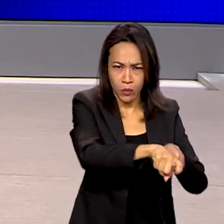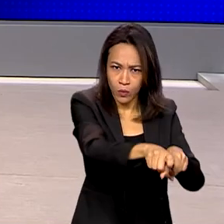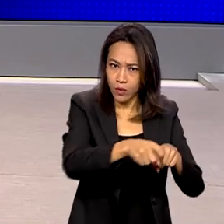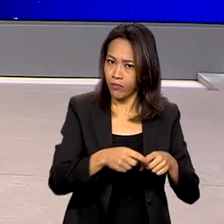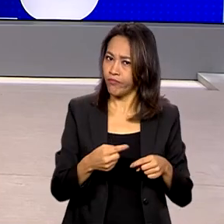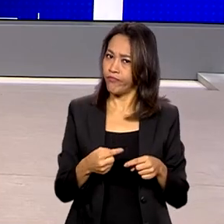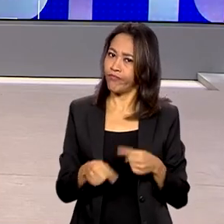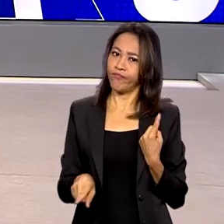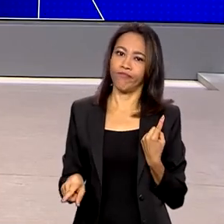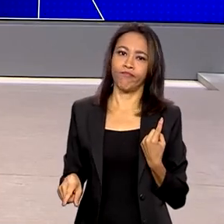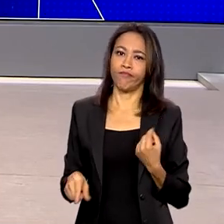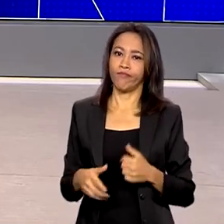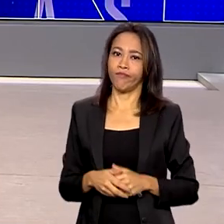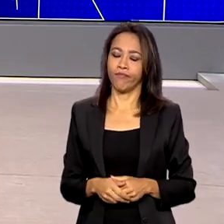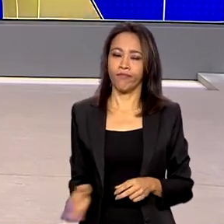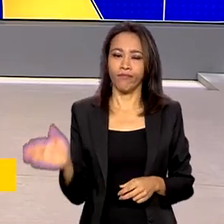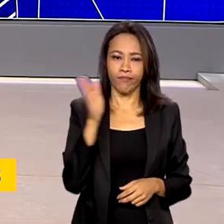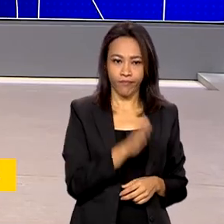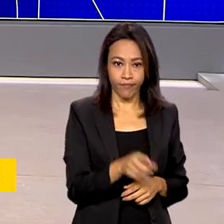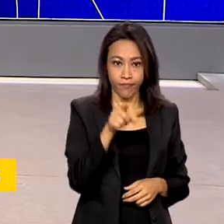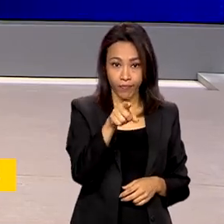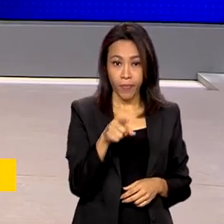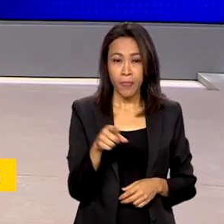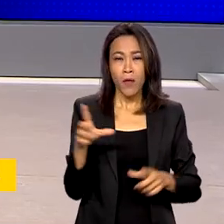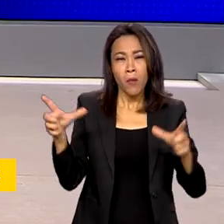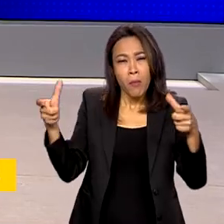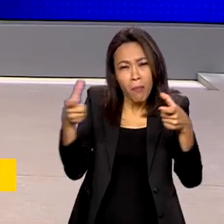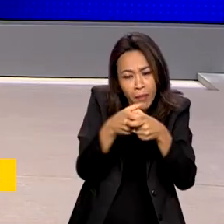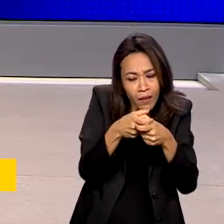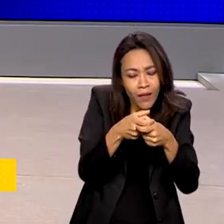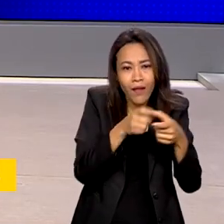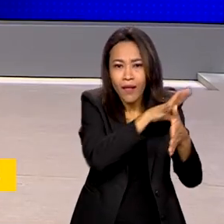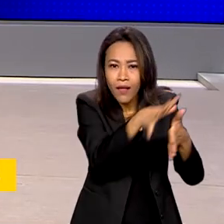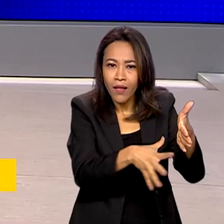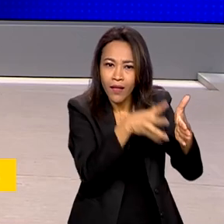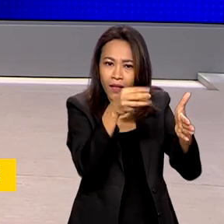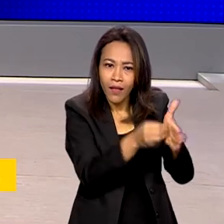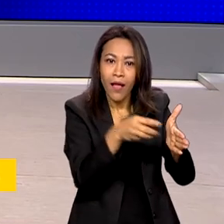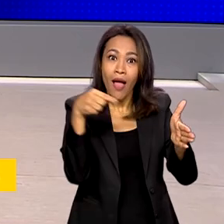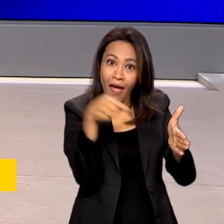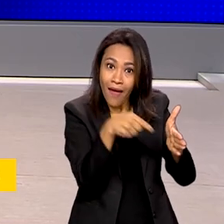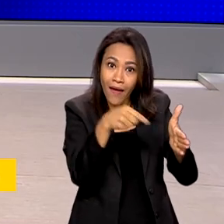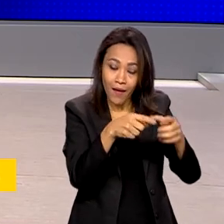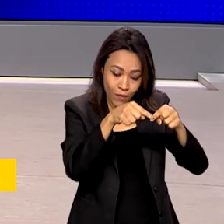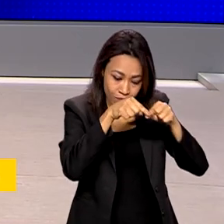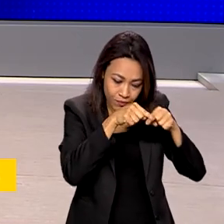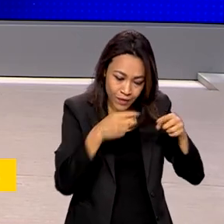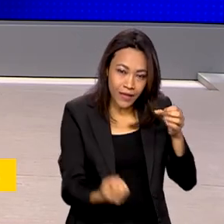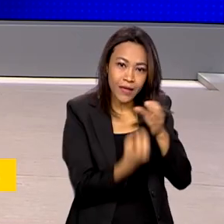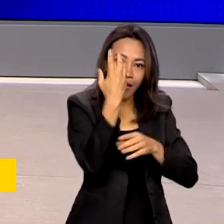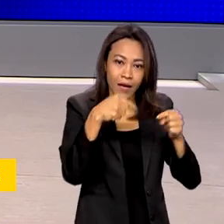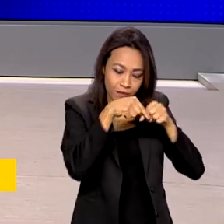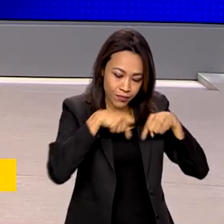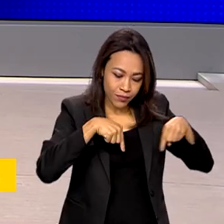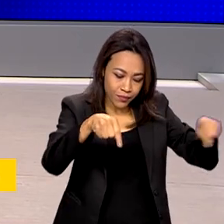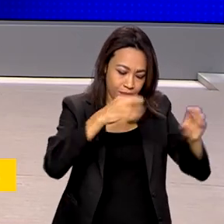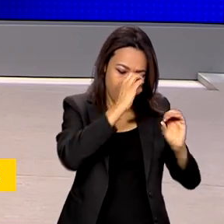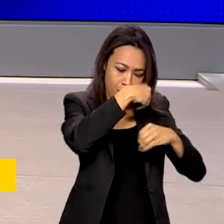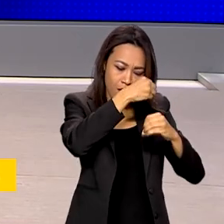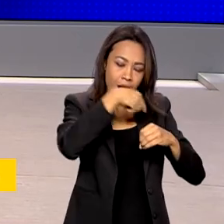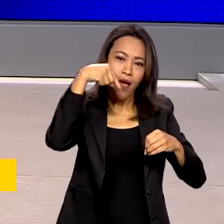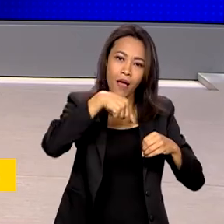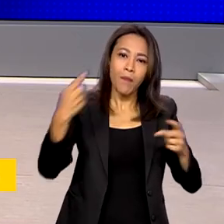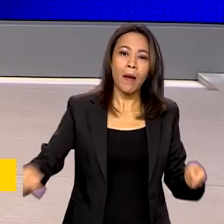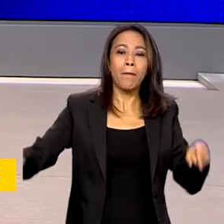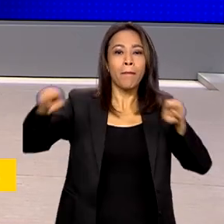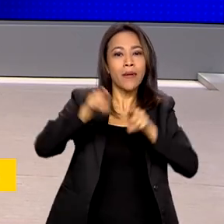Uma pequena parte da floresta amazônica transformada em laboratório é o projeto Amazon Face, uma parceria